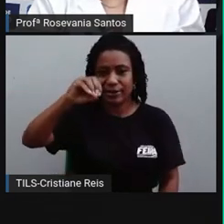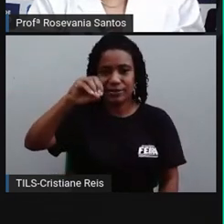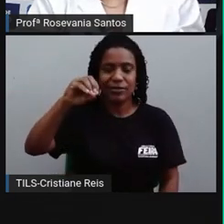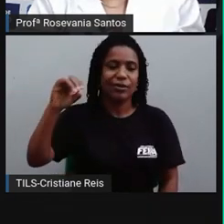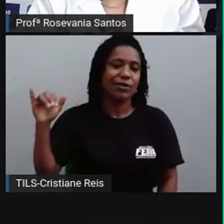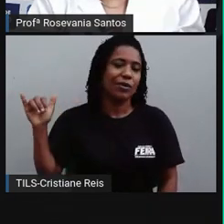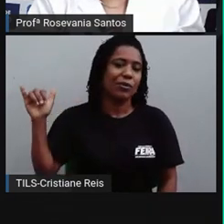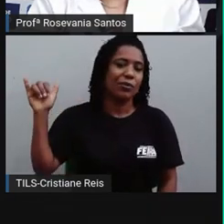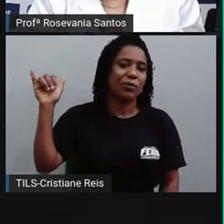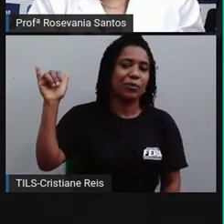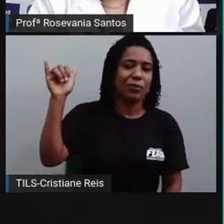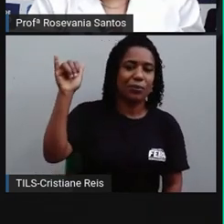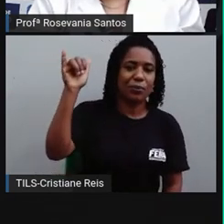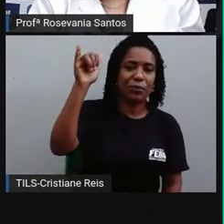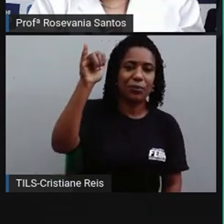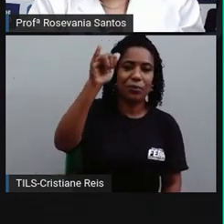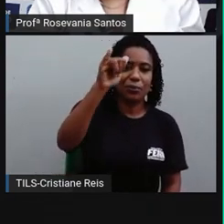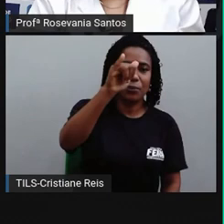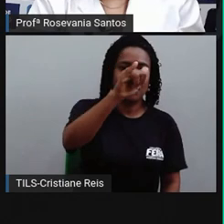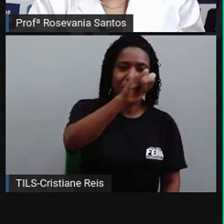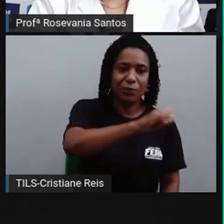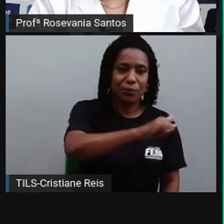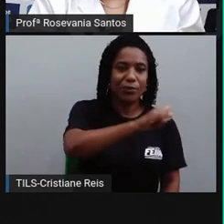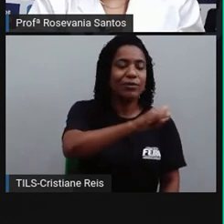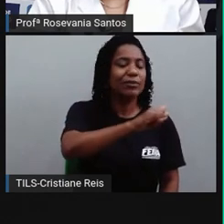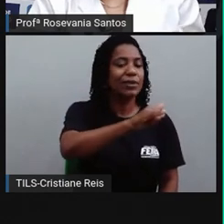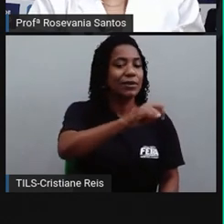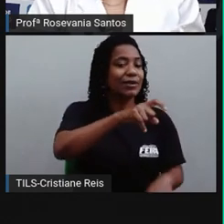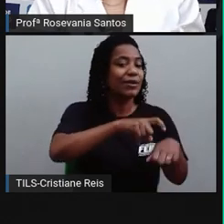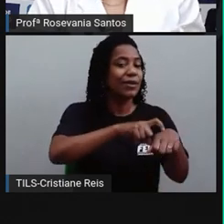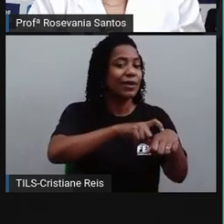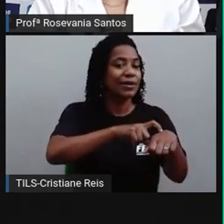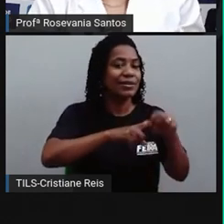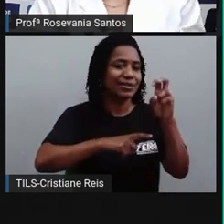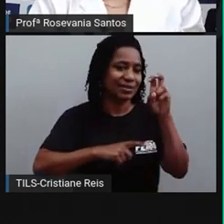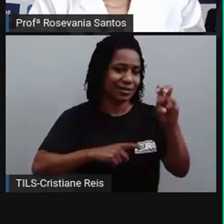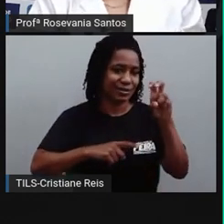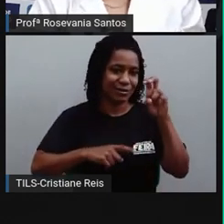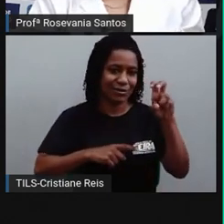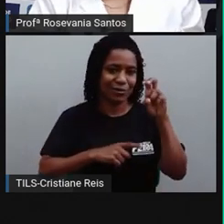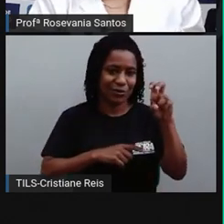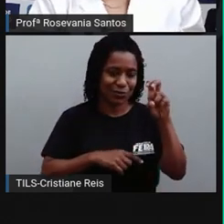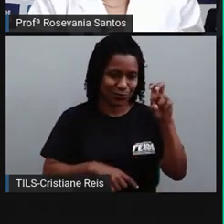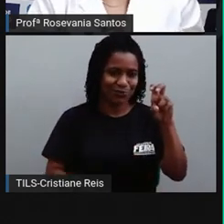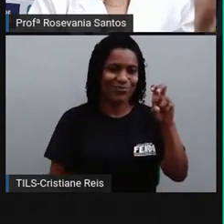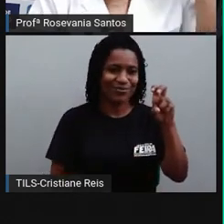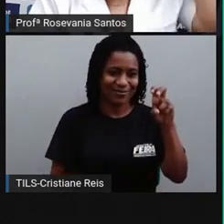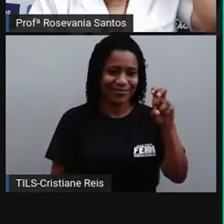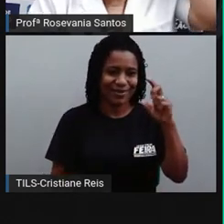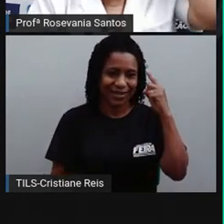horas, eu sei aqui que essa cidade aqui hoje são 5 horas. Mas eu levo, por exemplo,